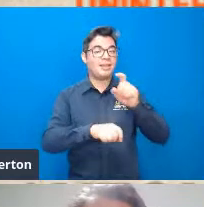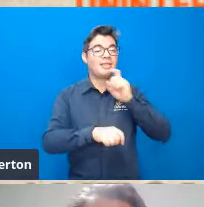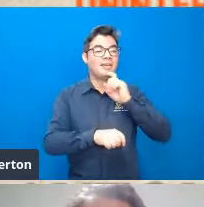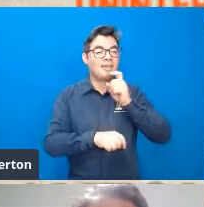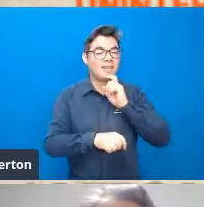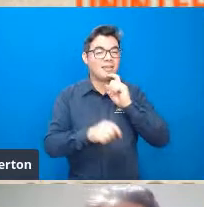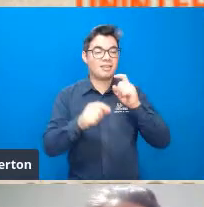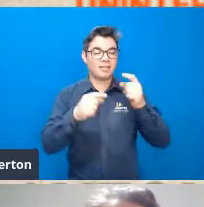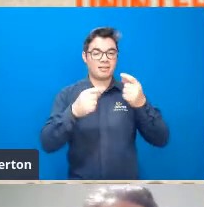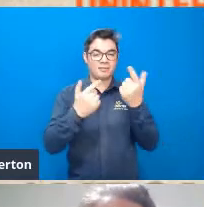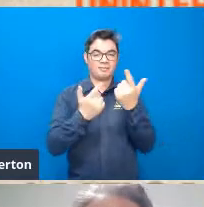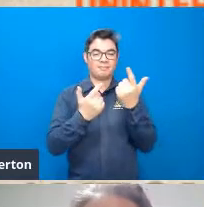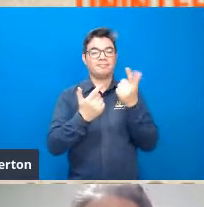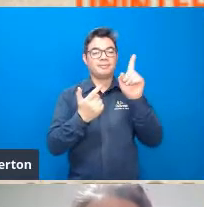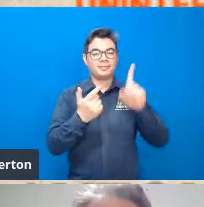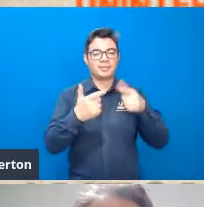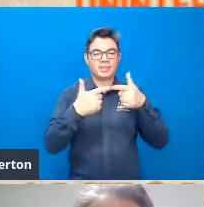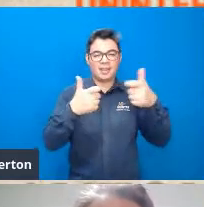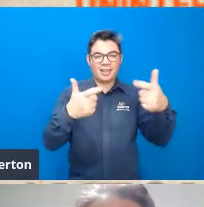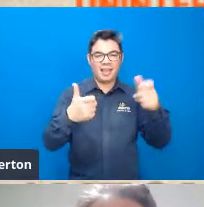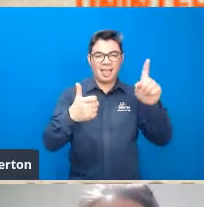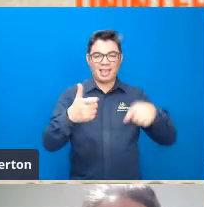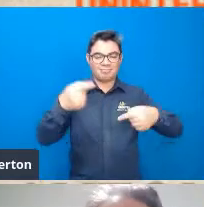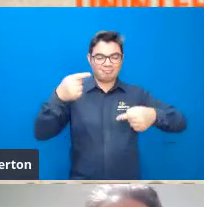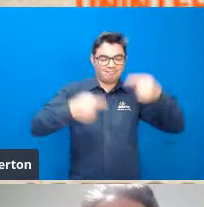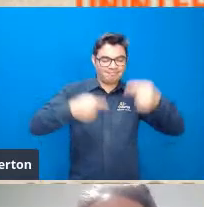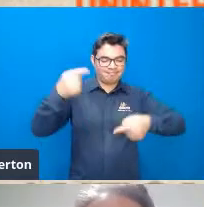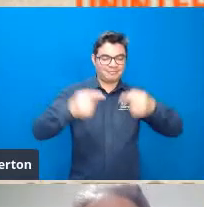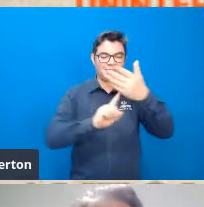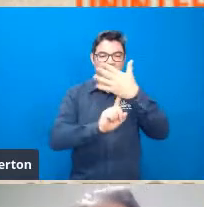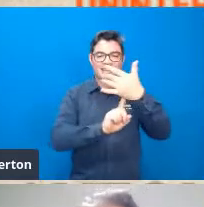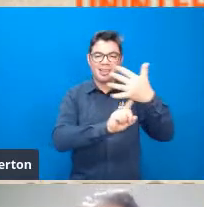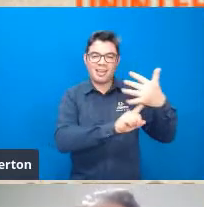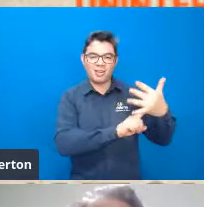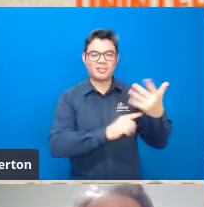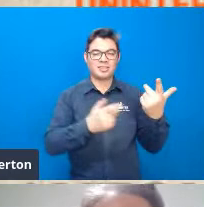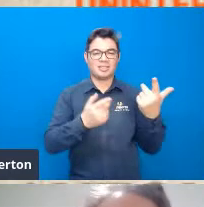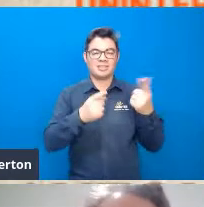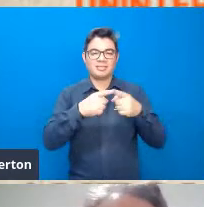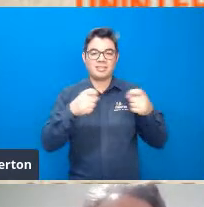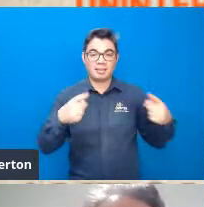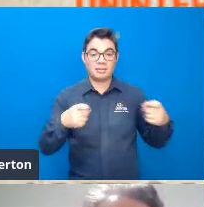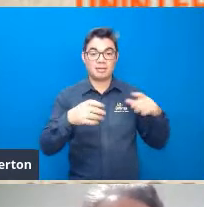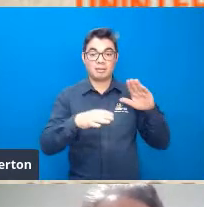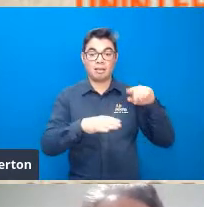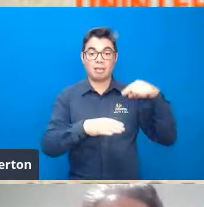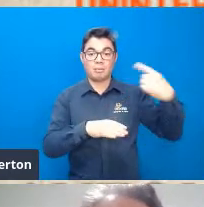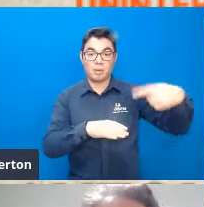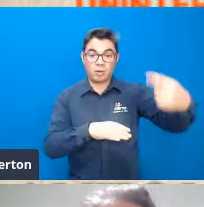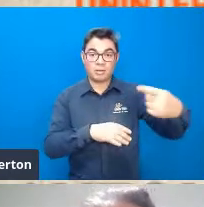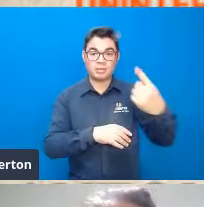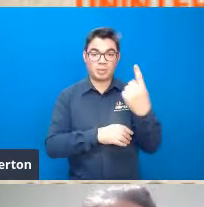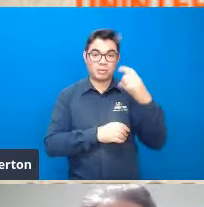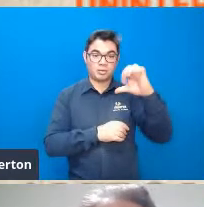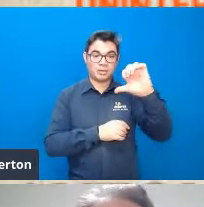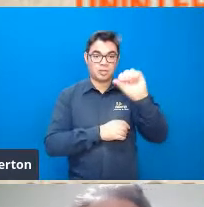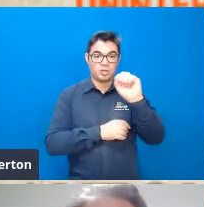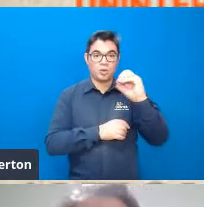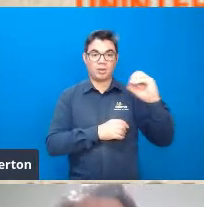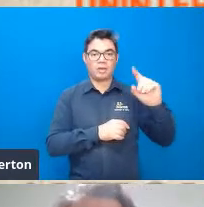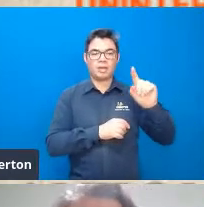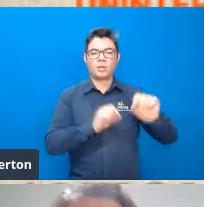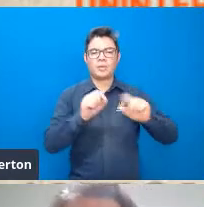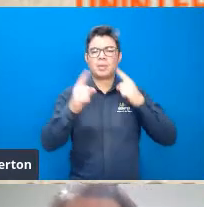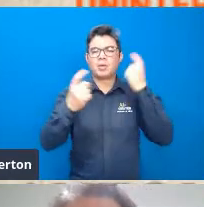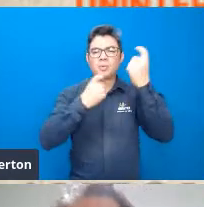O domínio americano na ciência e tecnologia e também na década de 80 aquele nascimento da maior